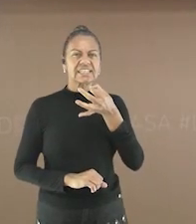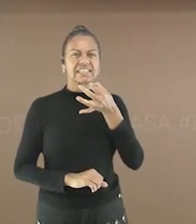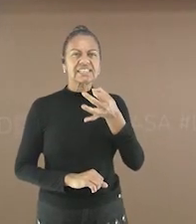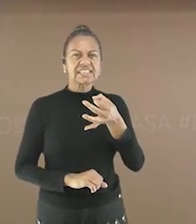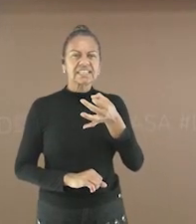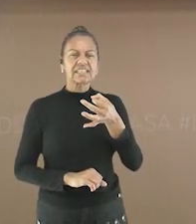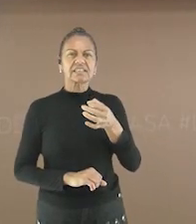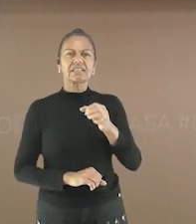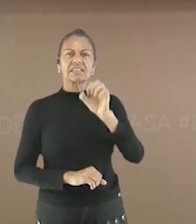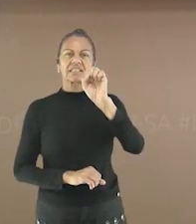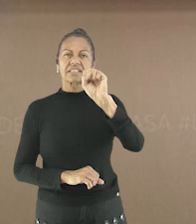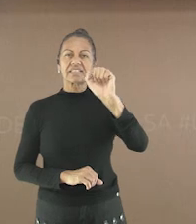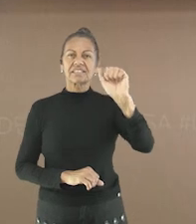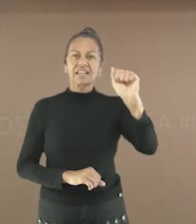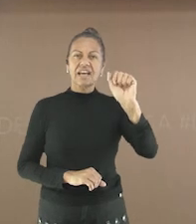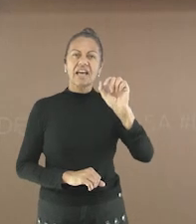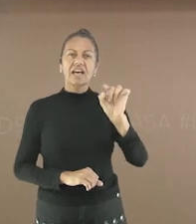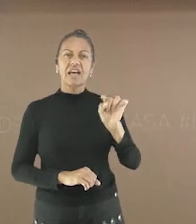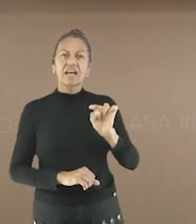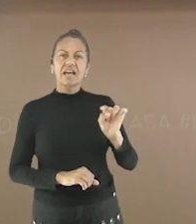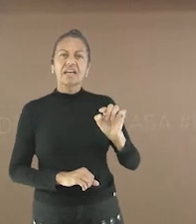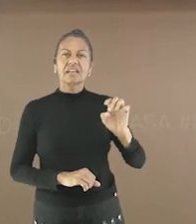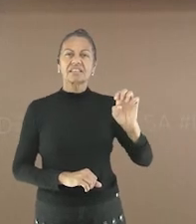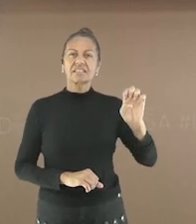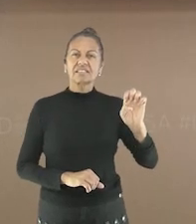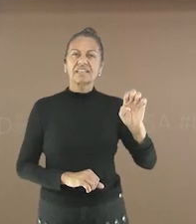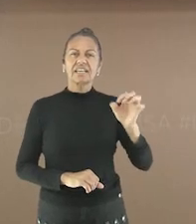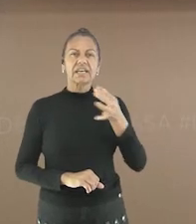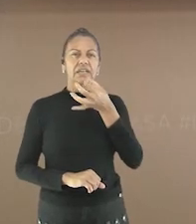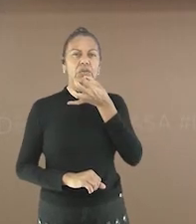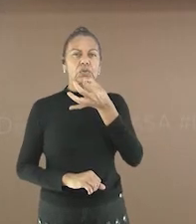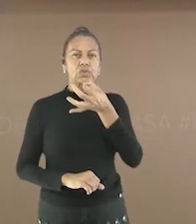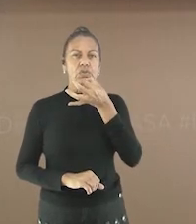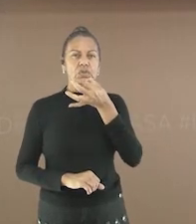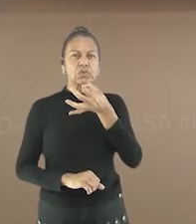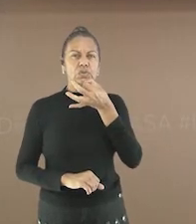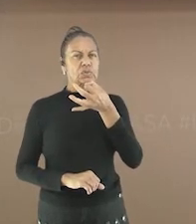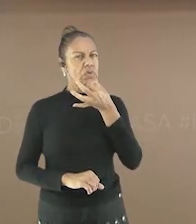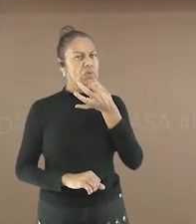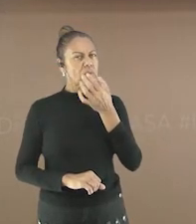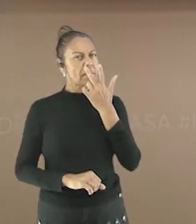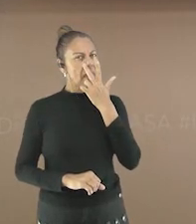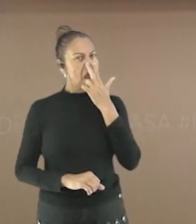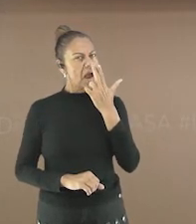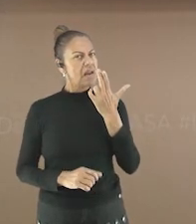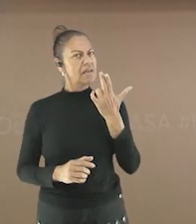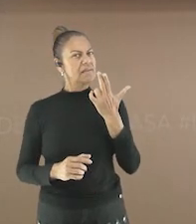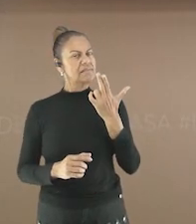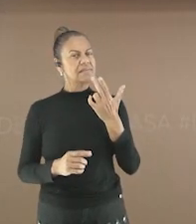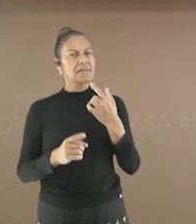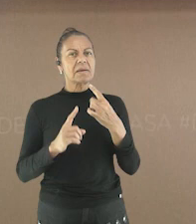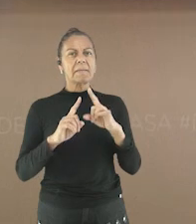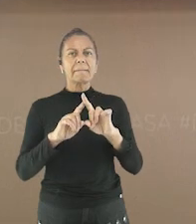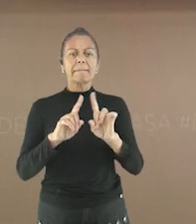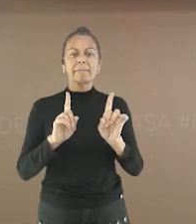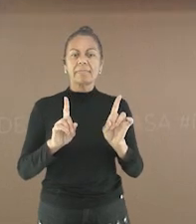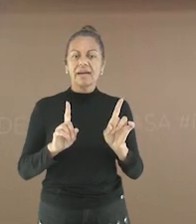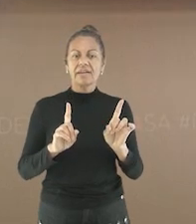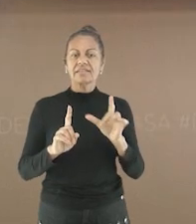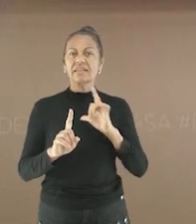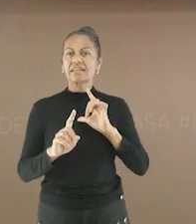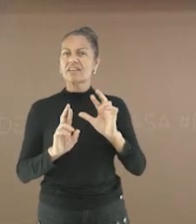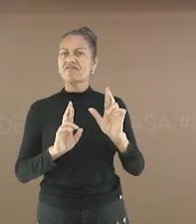Perceberam esse som? O Z e o Z Só que tem algo diferente entre eles O som é igual